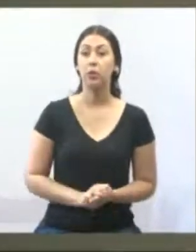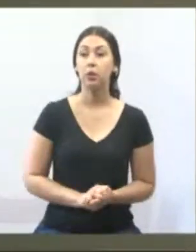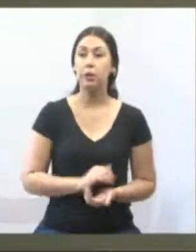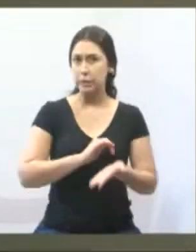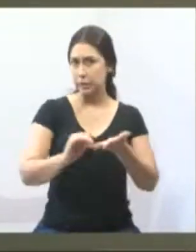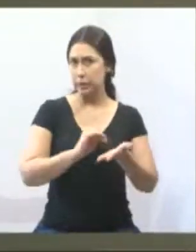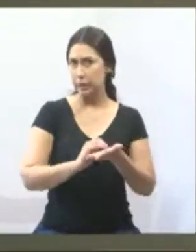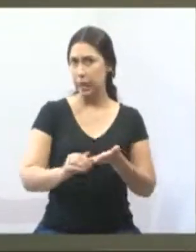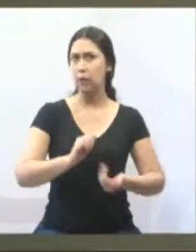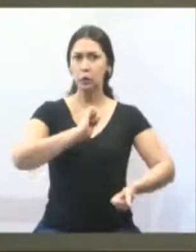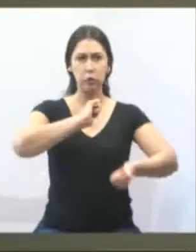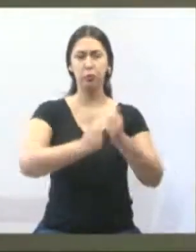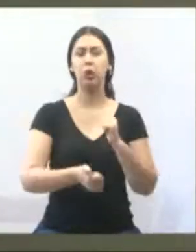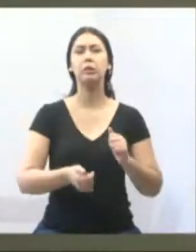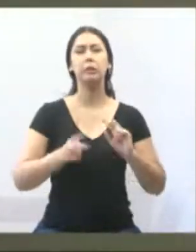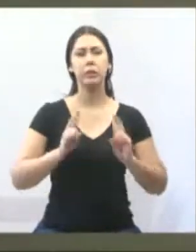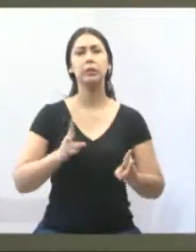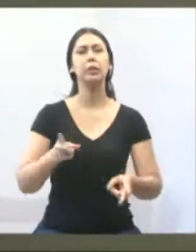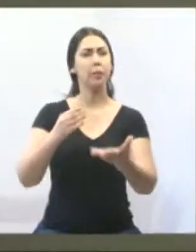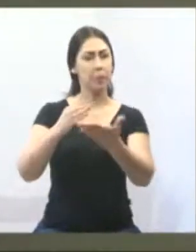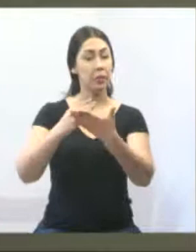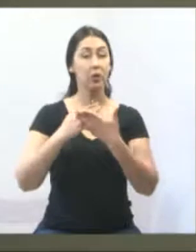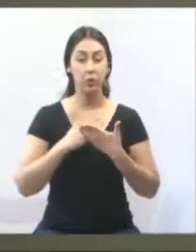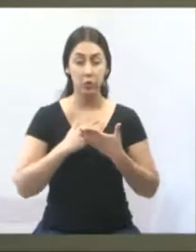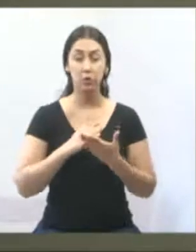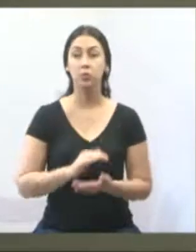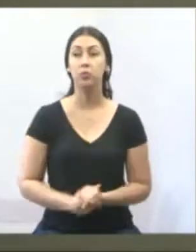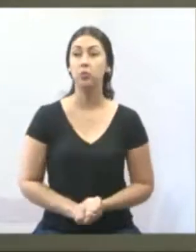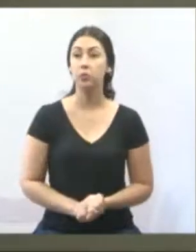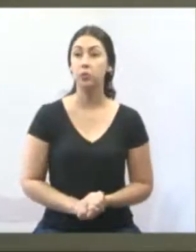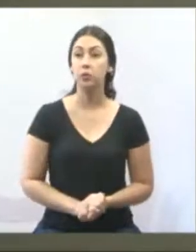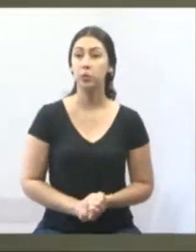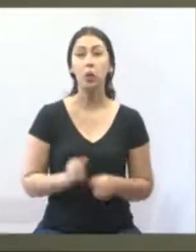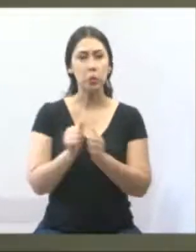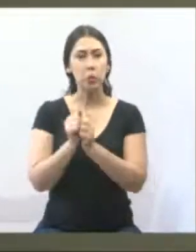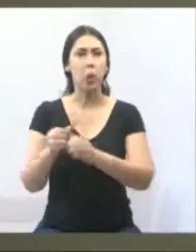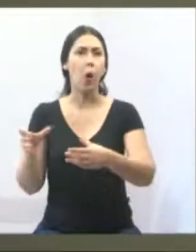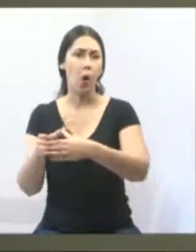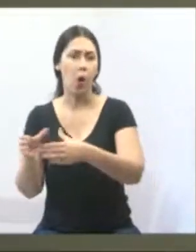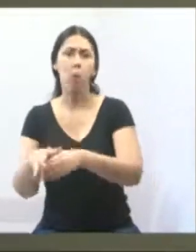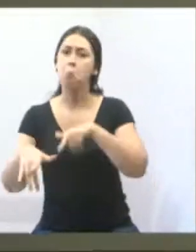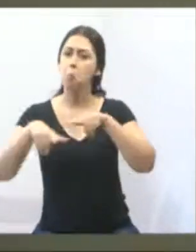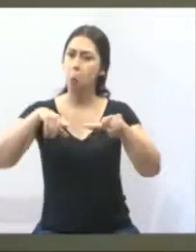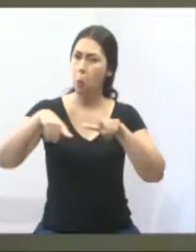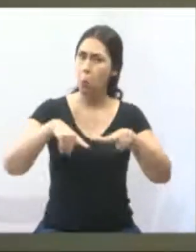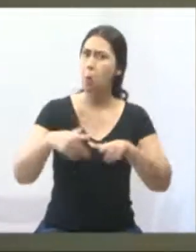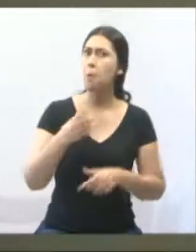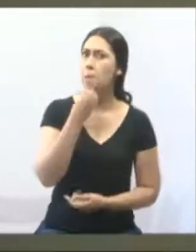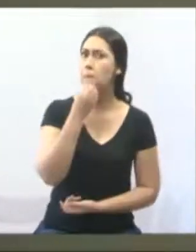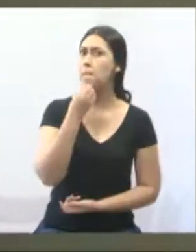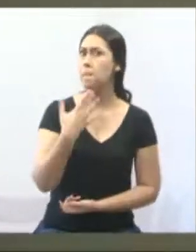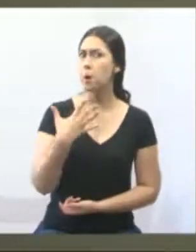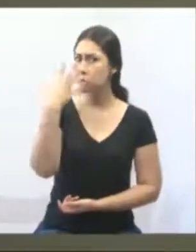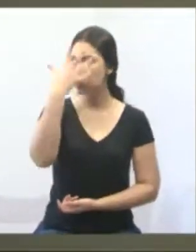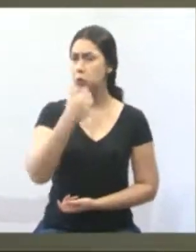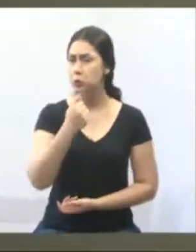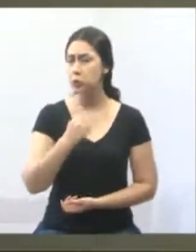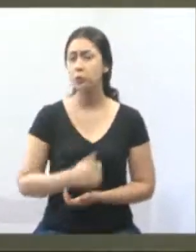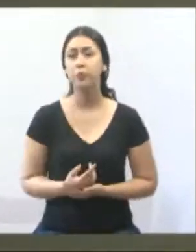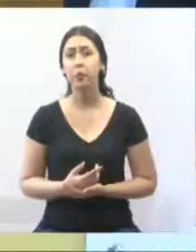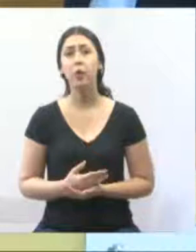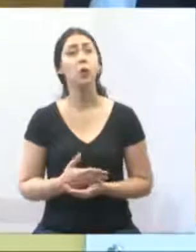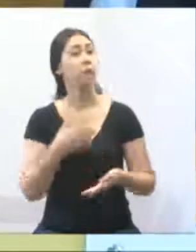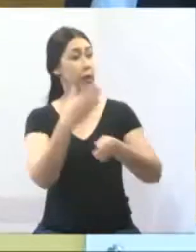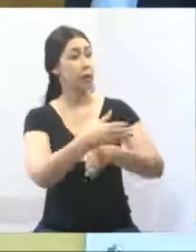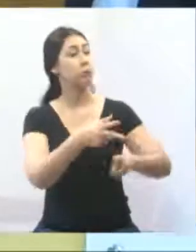prontamente na área de esporte, junto com a sua equipe, tem feito um belíssimo trabalho na nossa cidade. Foi lá